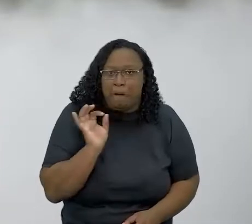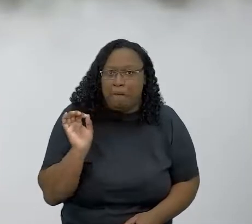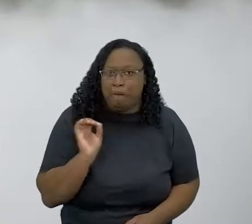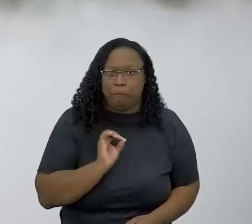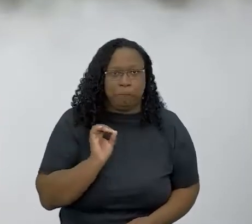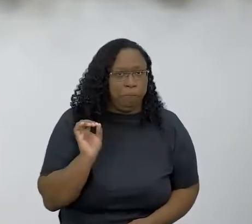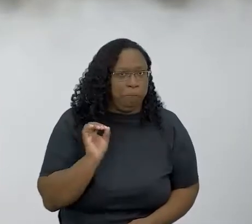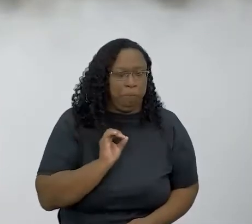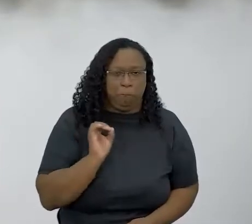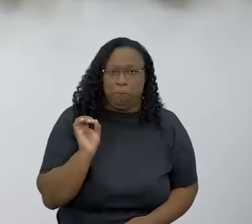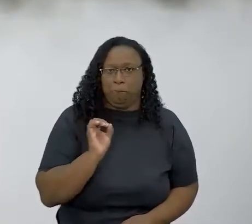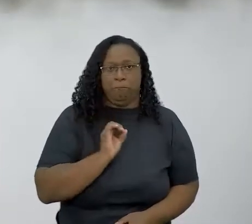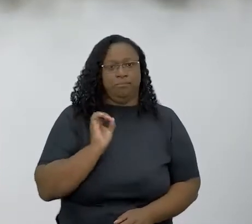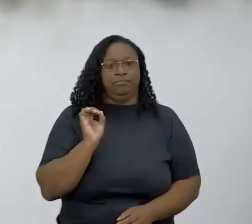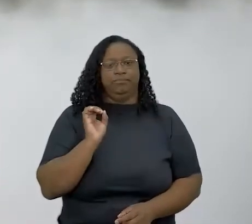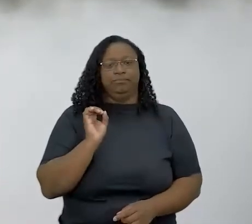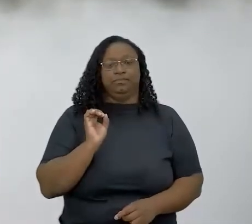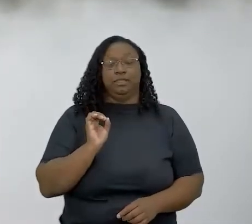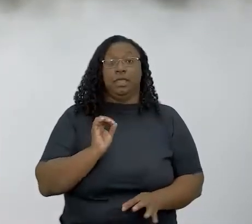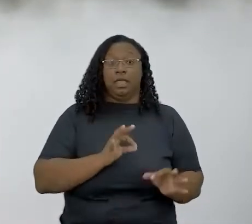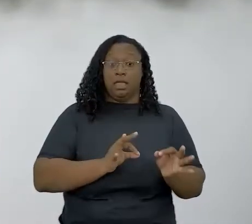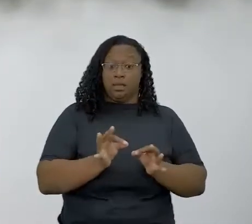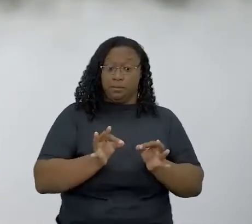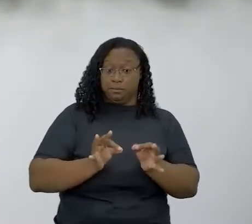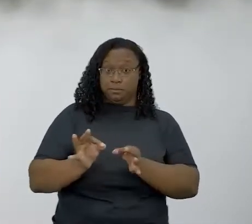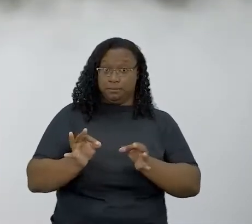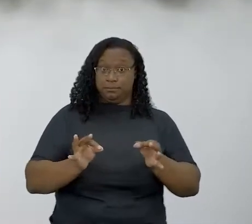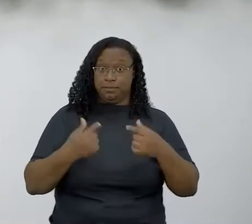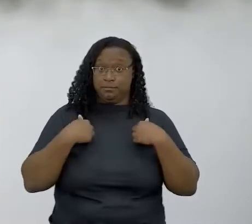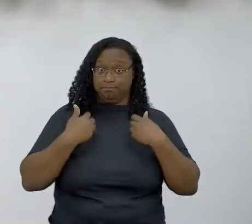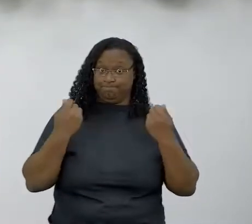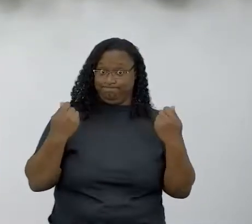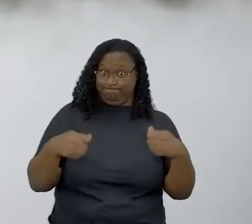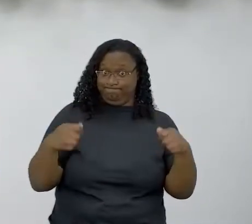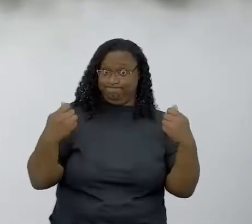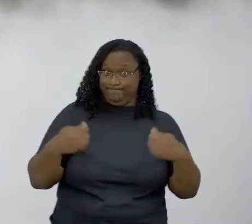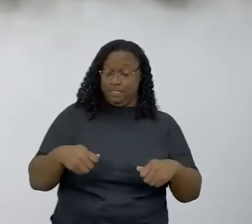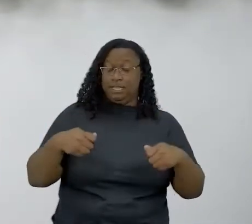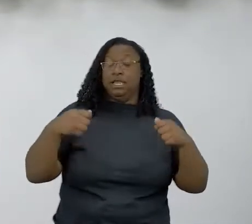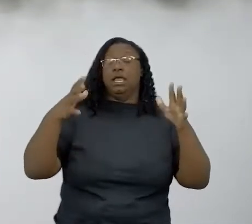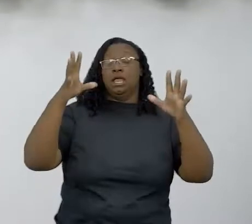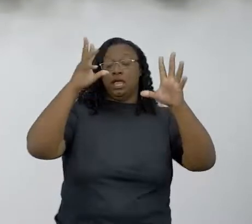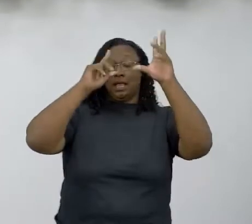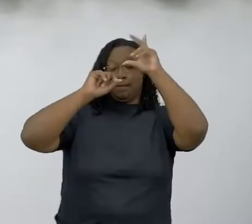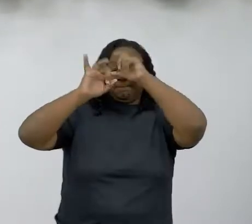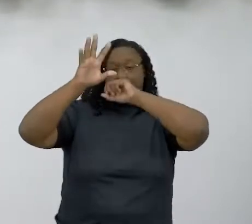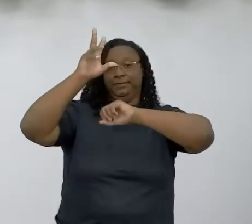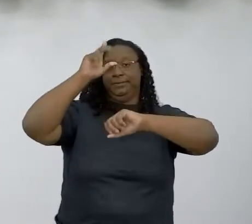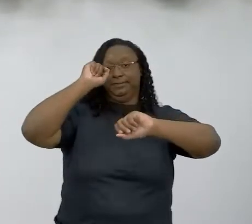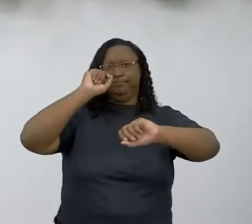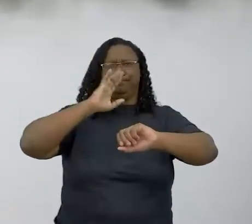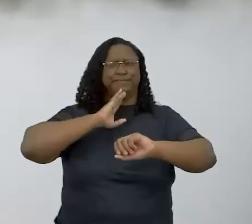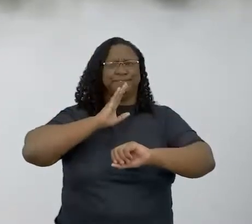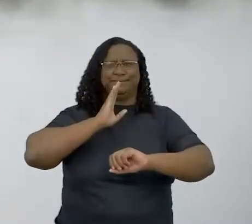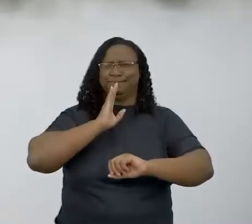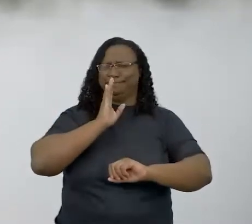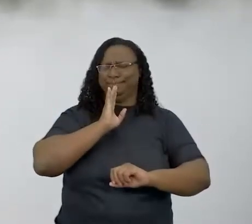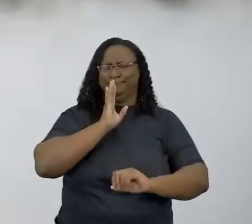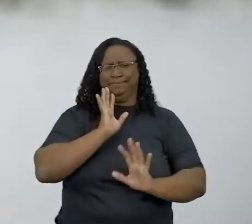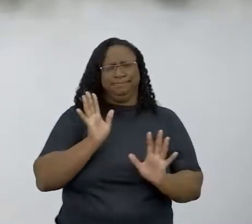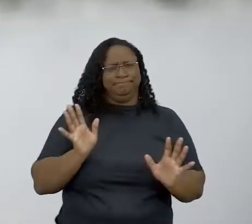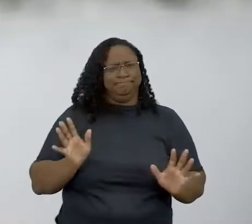planejar, eu também precisei aprender. Aprender coisas que eu desconhecia. Quer ver?